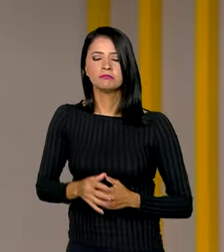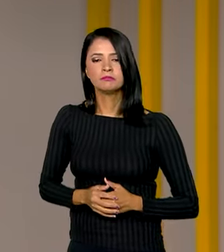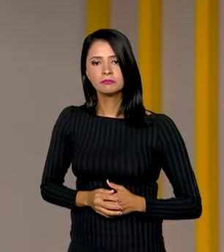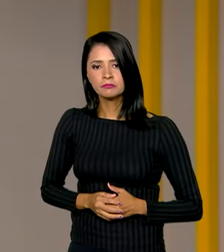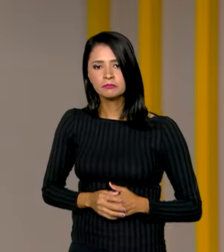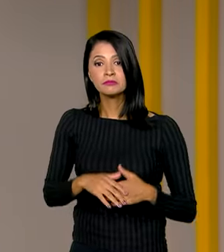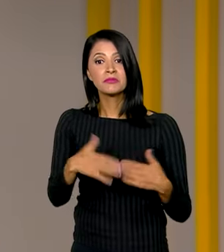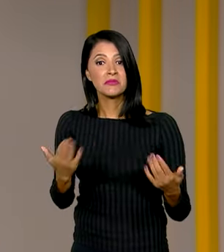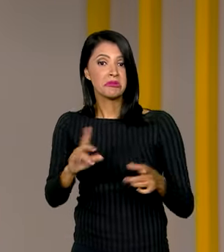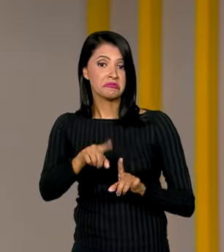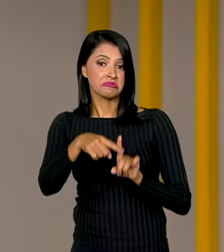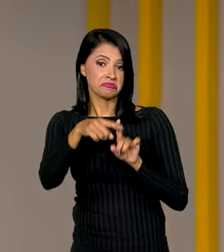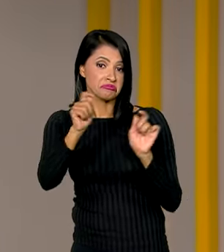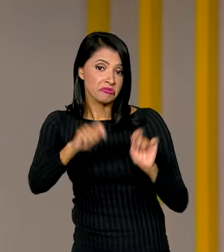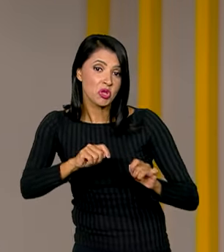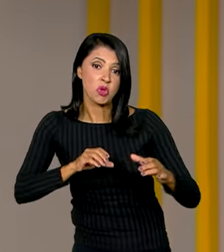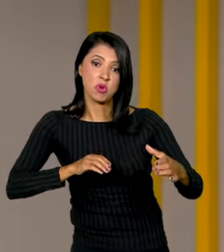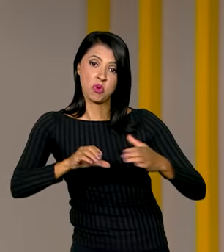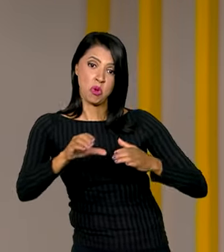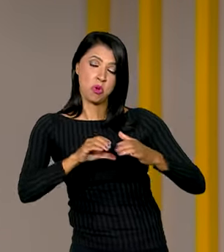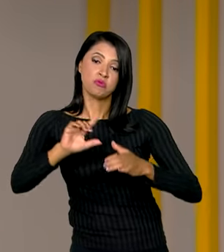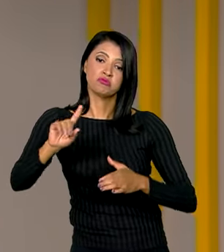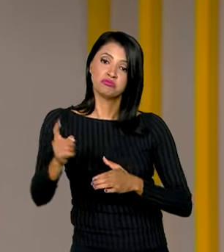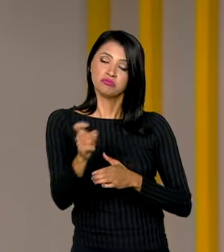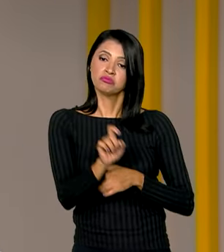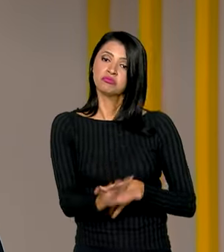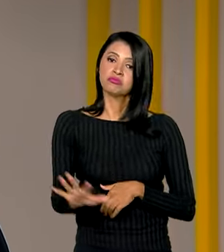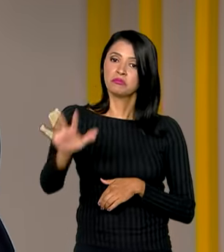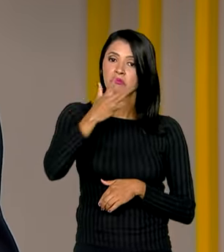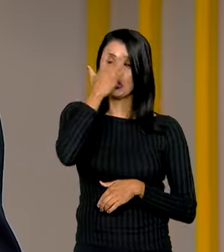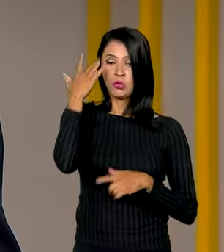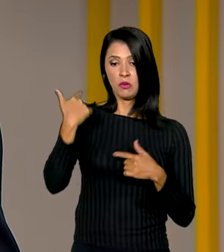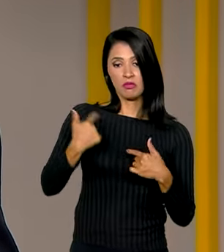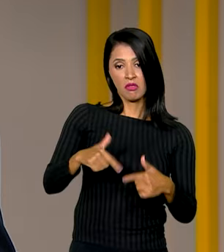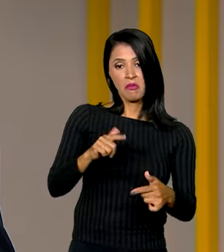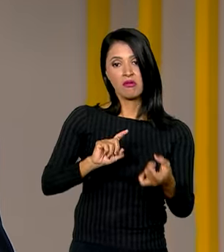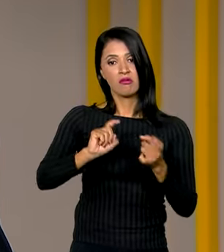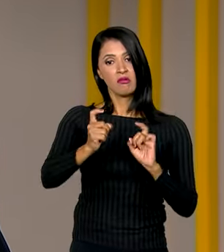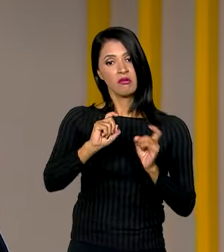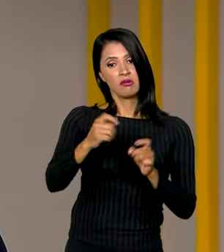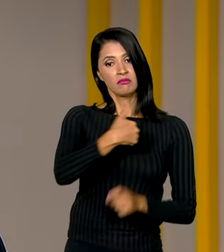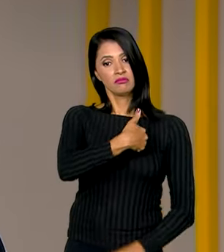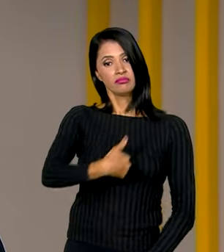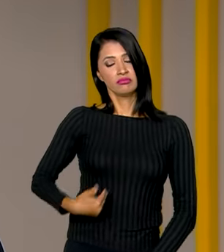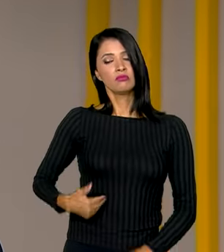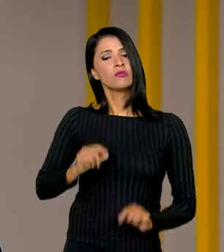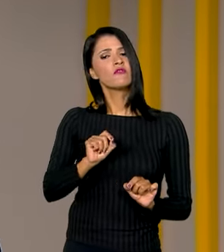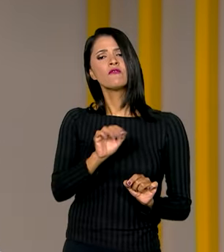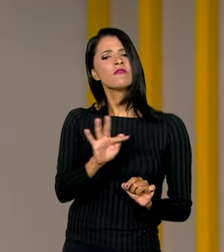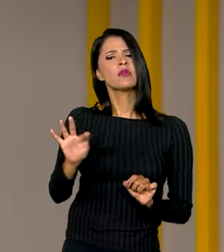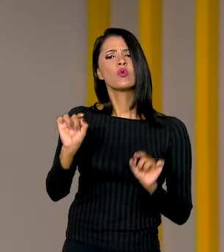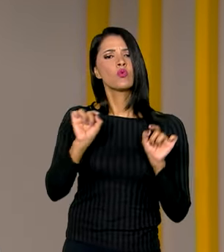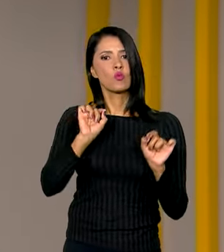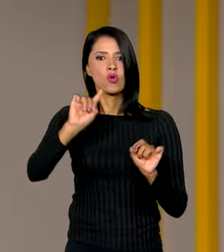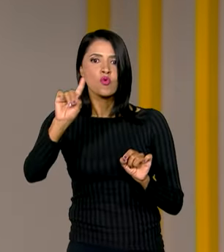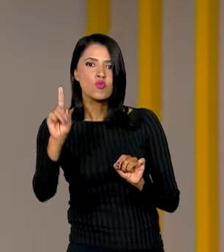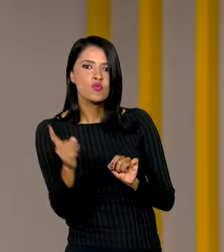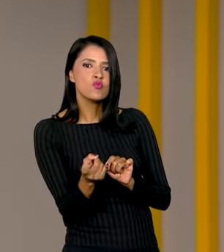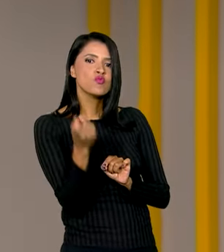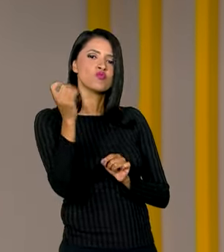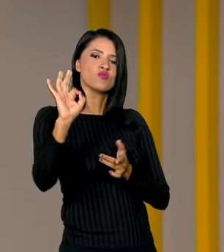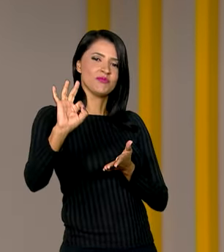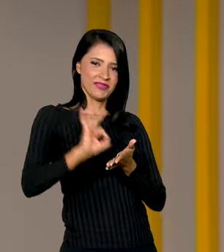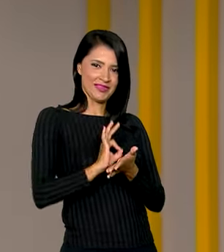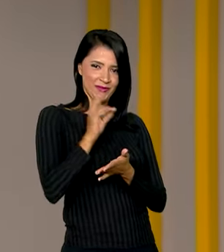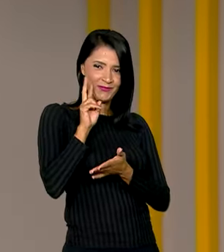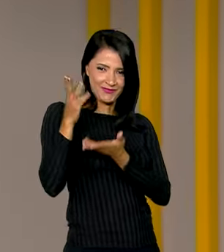A grande vantagem de um concurso unificado para quem quer trabalhar na administração pública federal é que com uma única inscrição, como